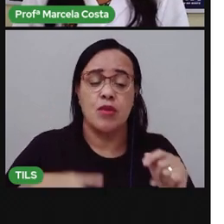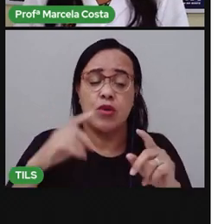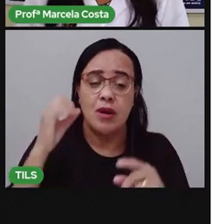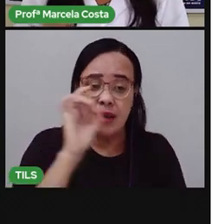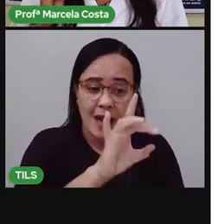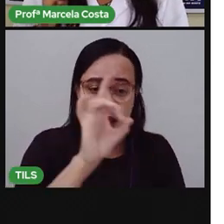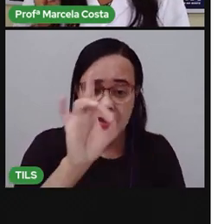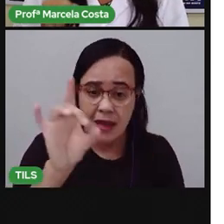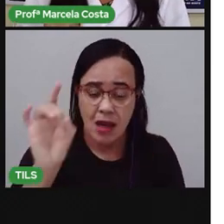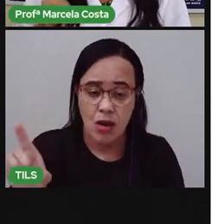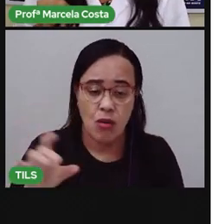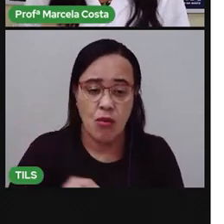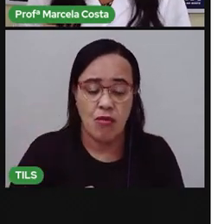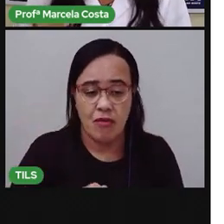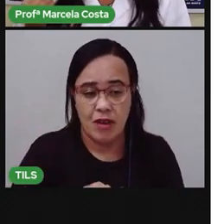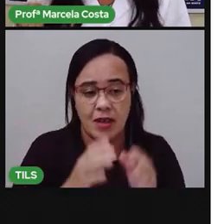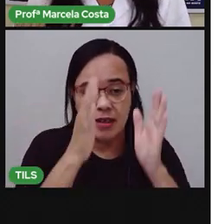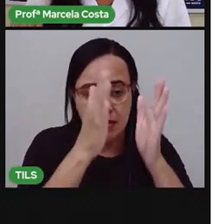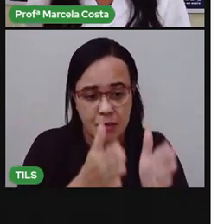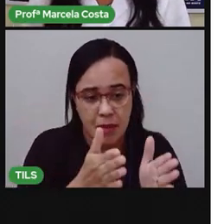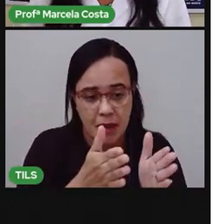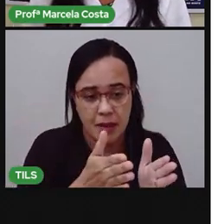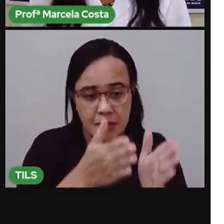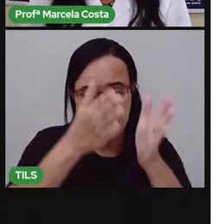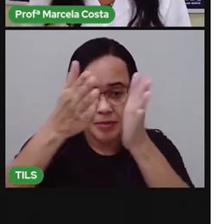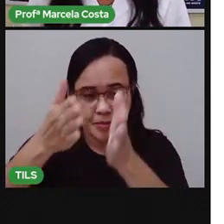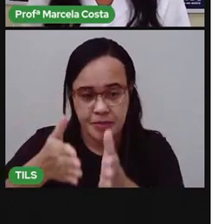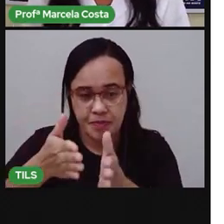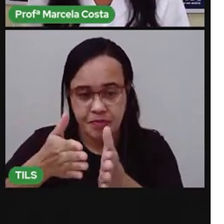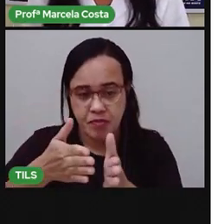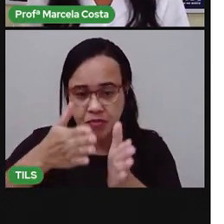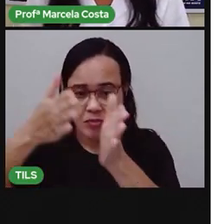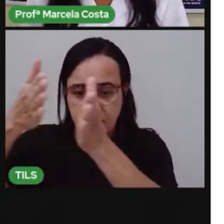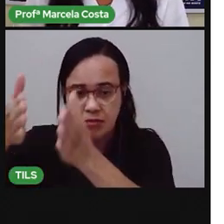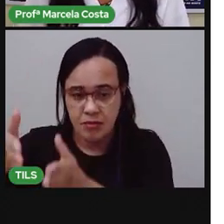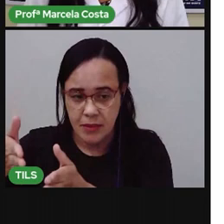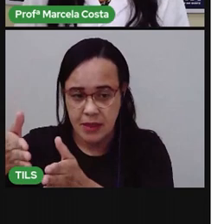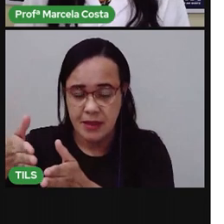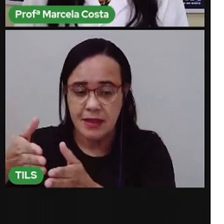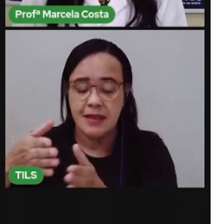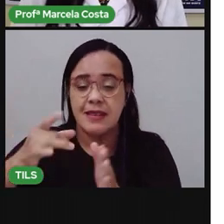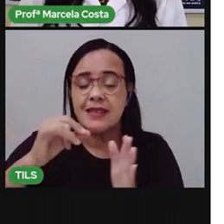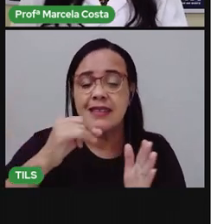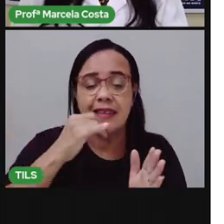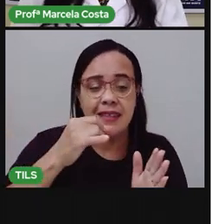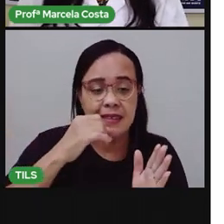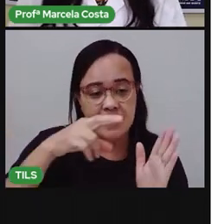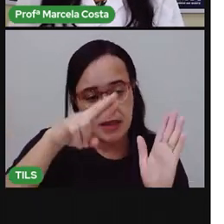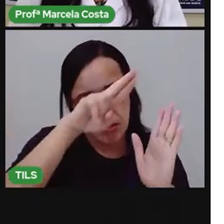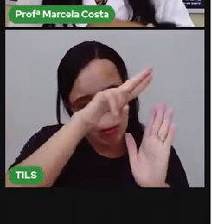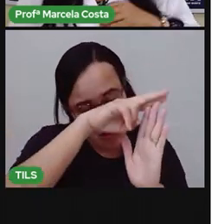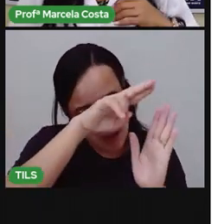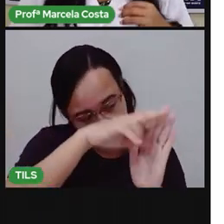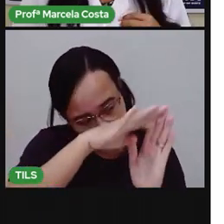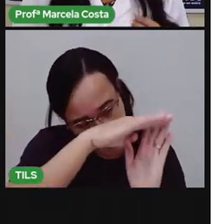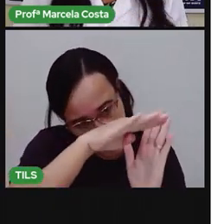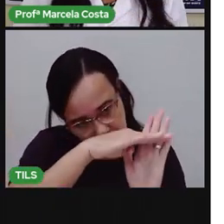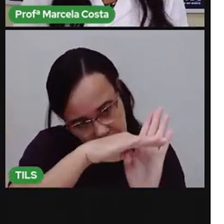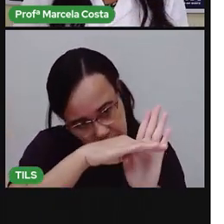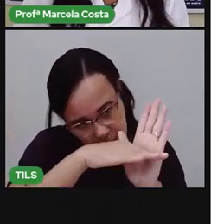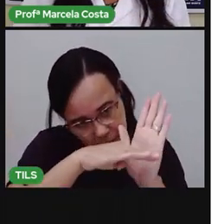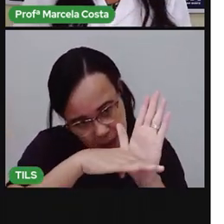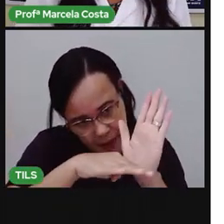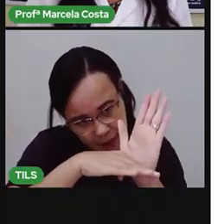aqui. Fazer uma lista desses produtos. Com o nome desses produtos. Colocando primeiro os